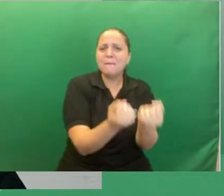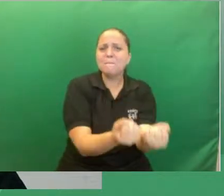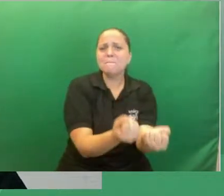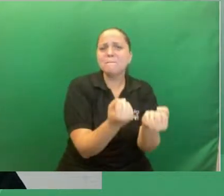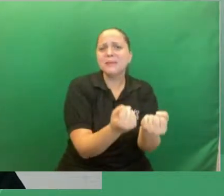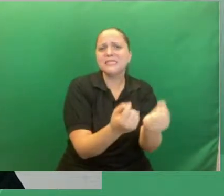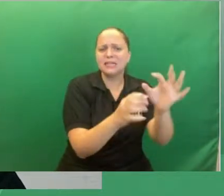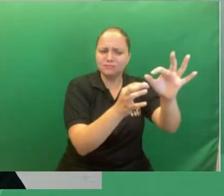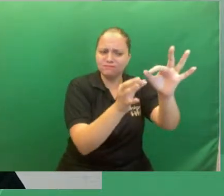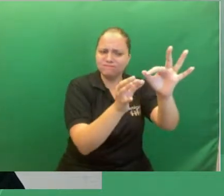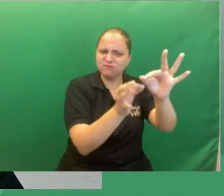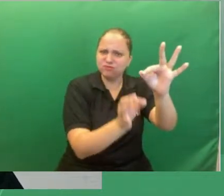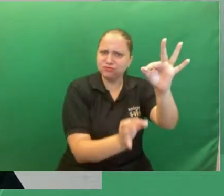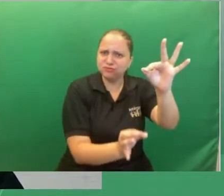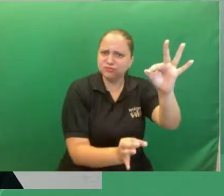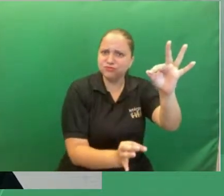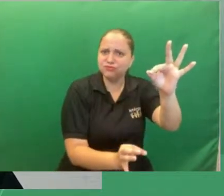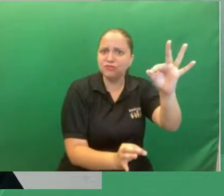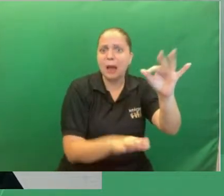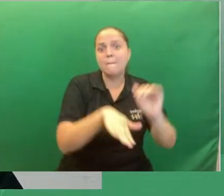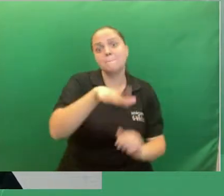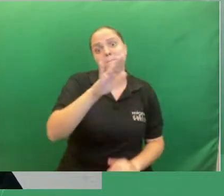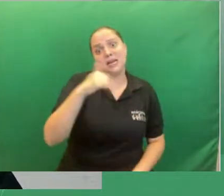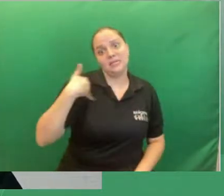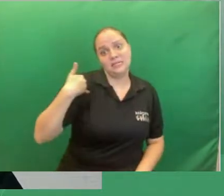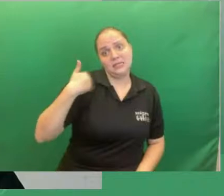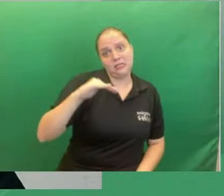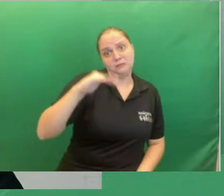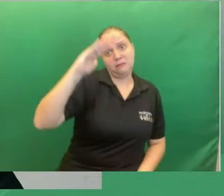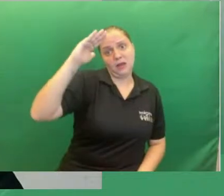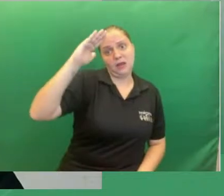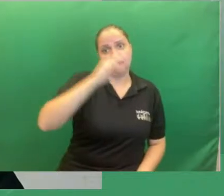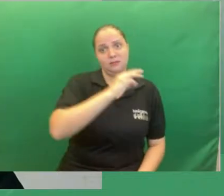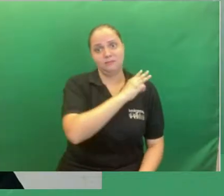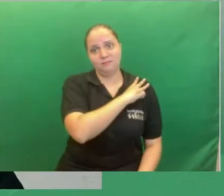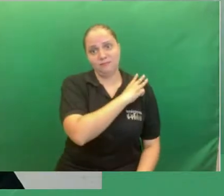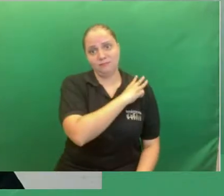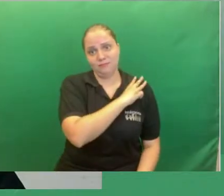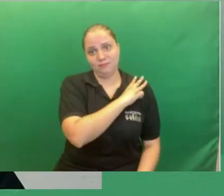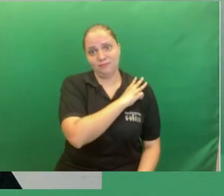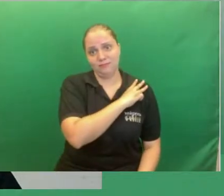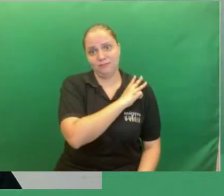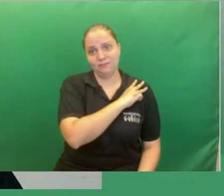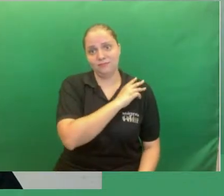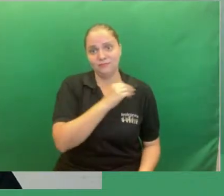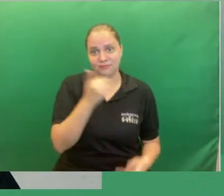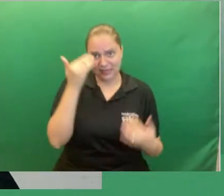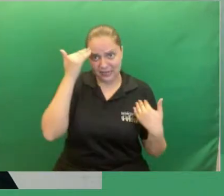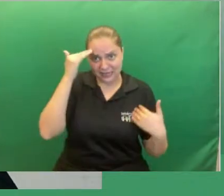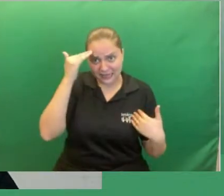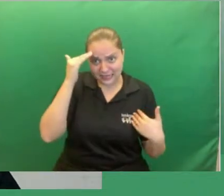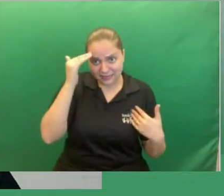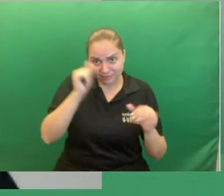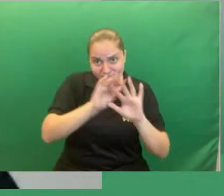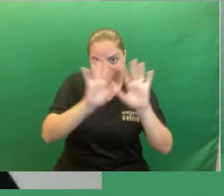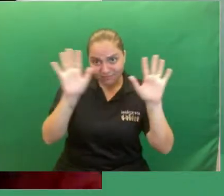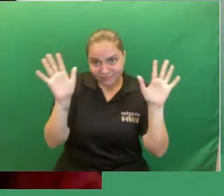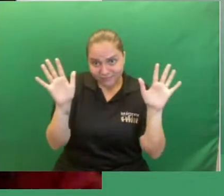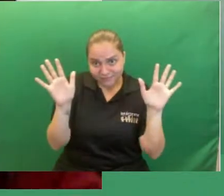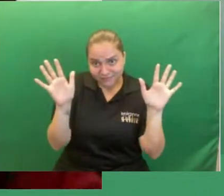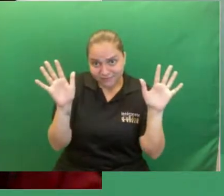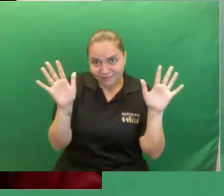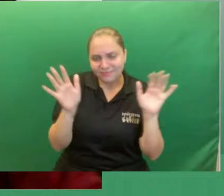público mais adulto espero ter respondido aí a Joza obrigado Adriana eu que agradeço